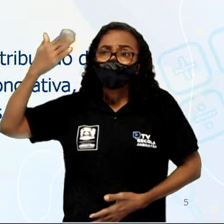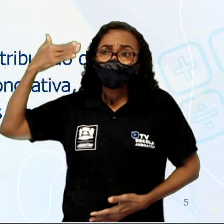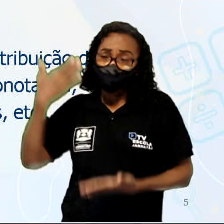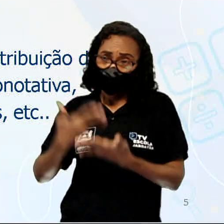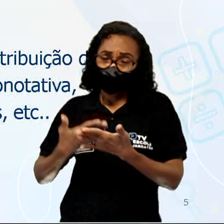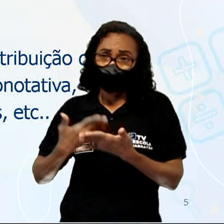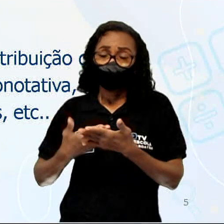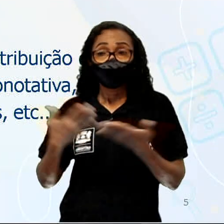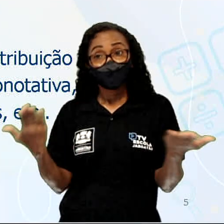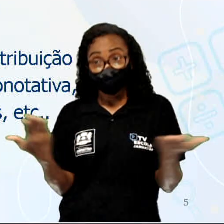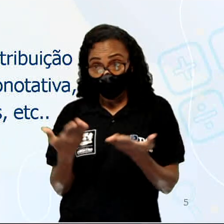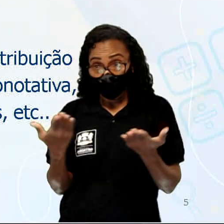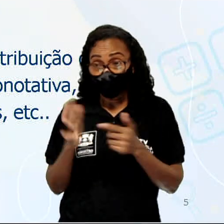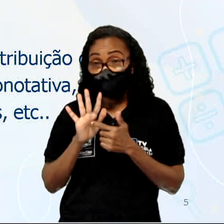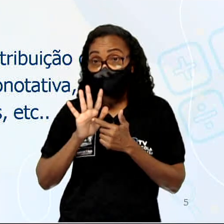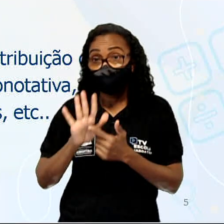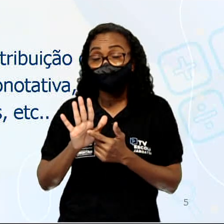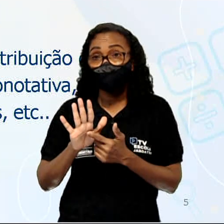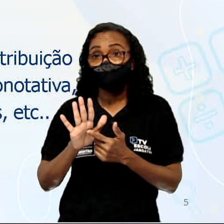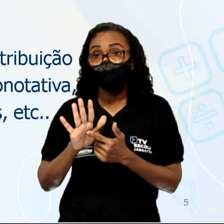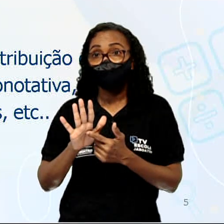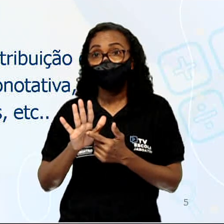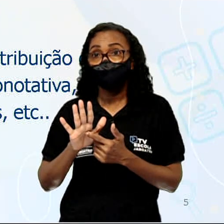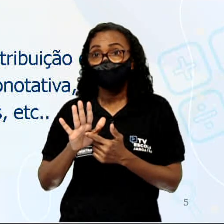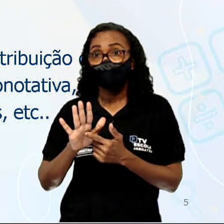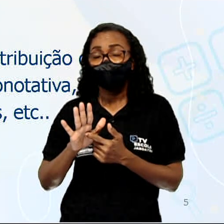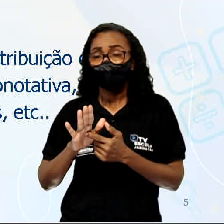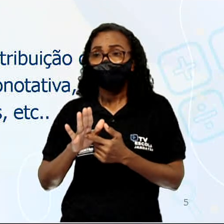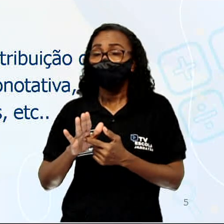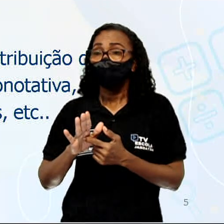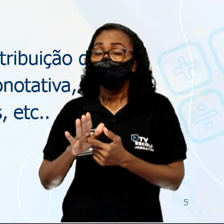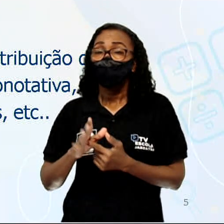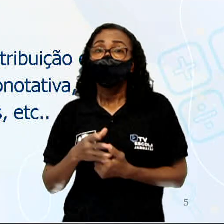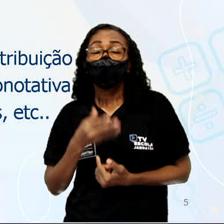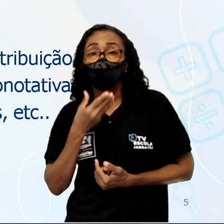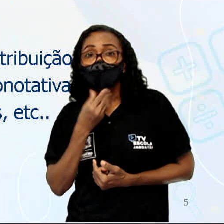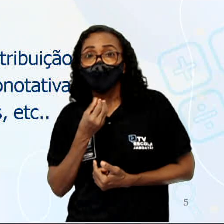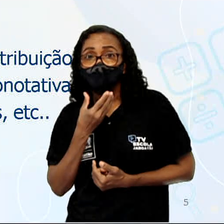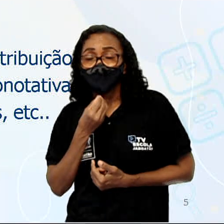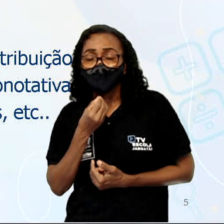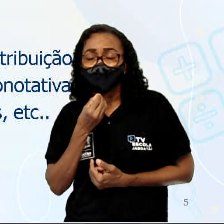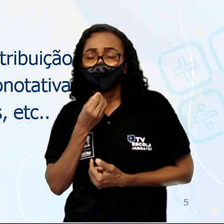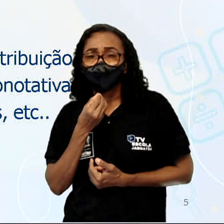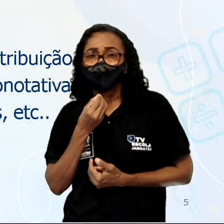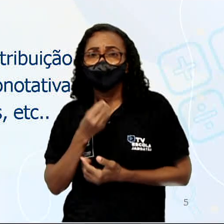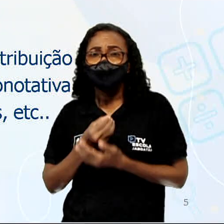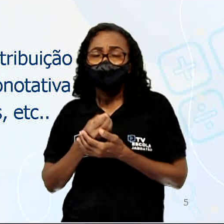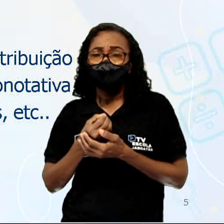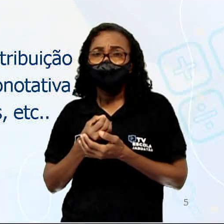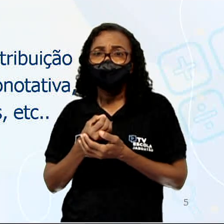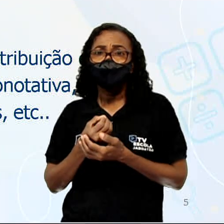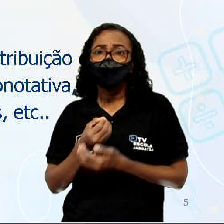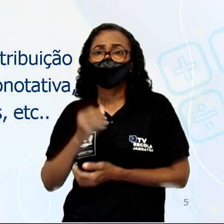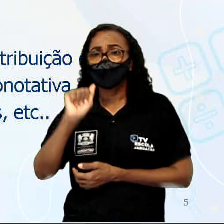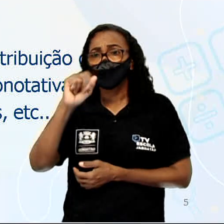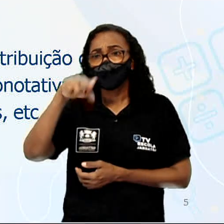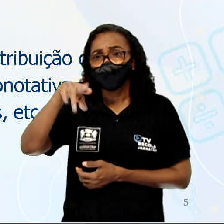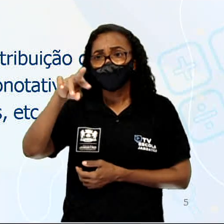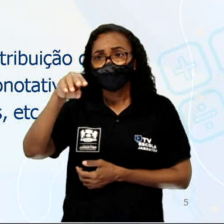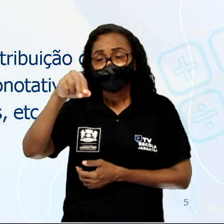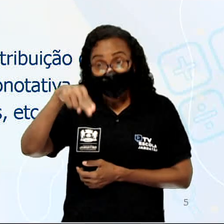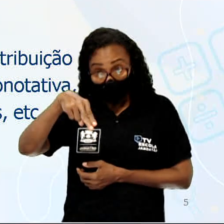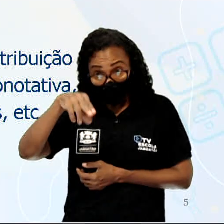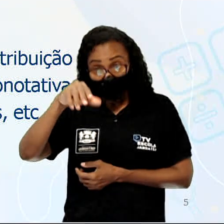questão de destacar. Eu trouxe aqui a fala de um crítico literário brasileiro muito famoso, chamado Antônio Cândido,